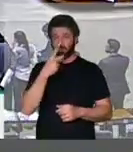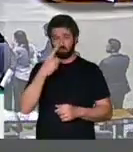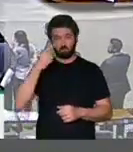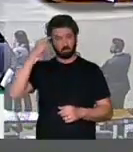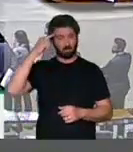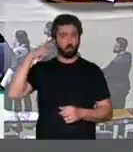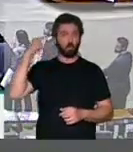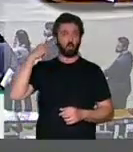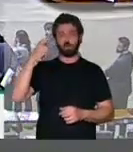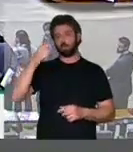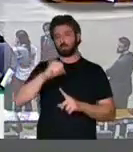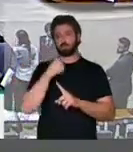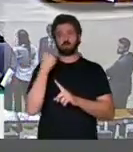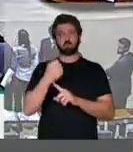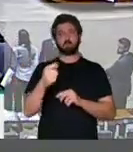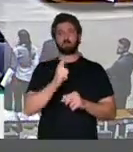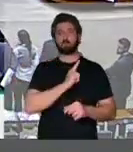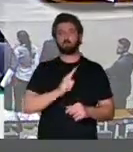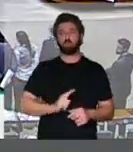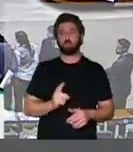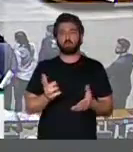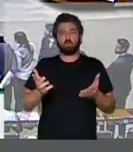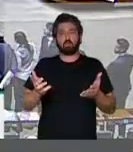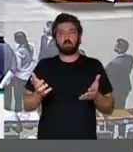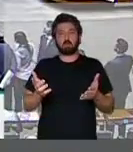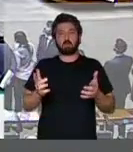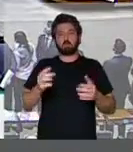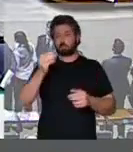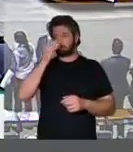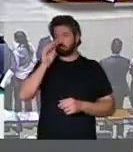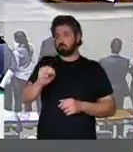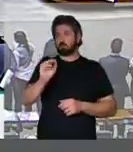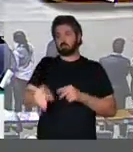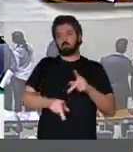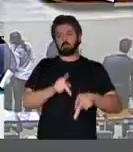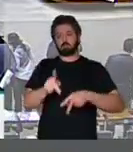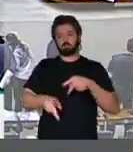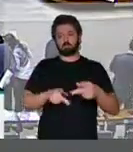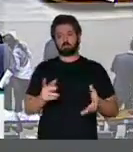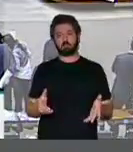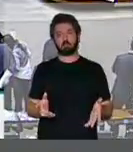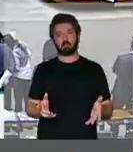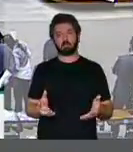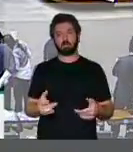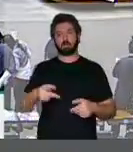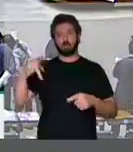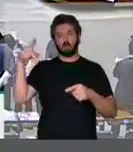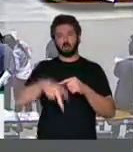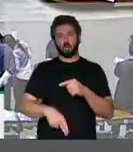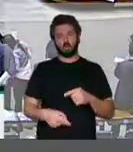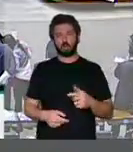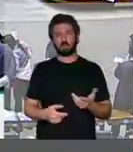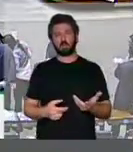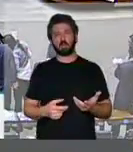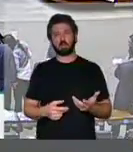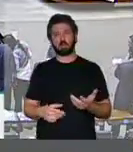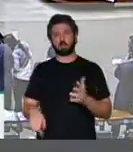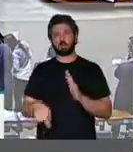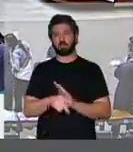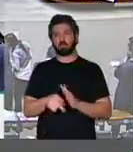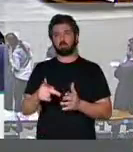insensatez social de um governo que vira as costas para o povo e apresenta cortes através